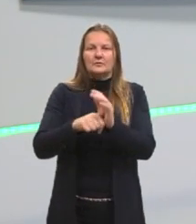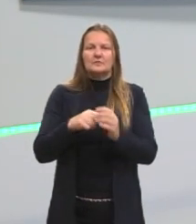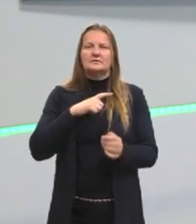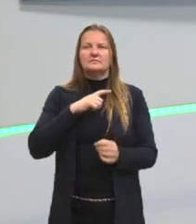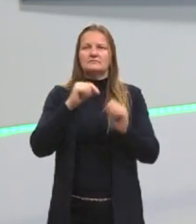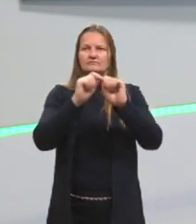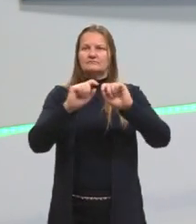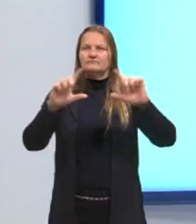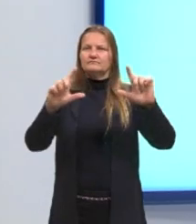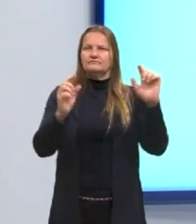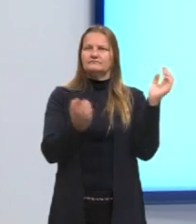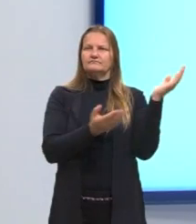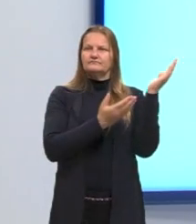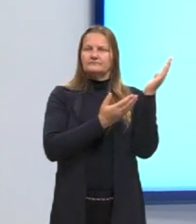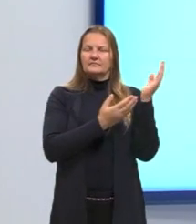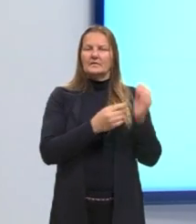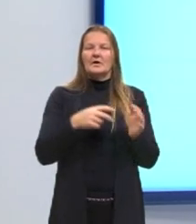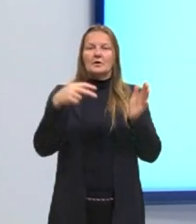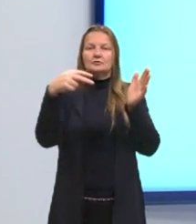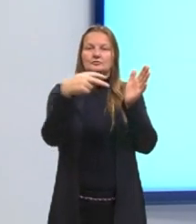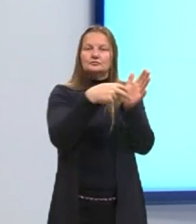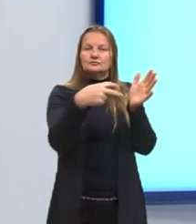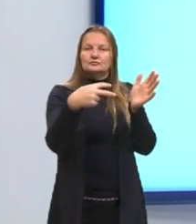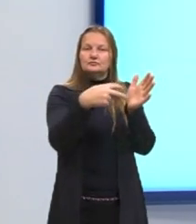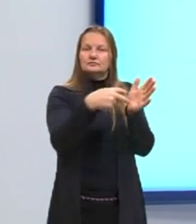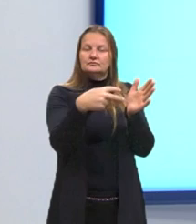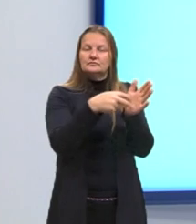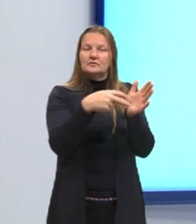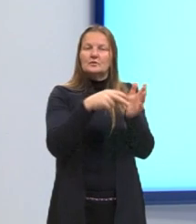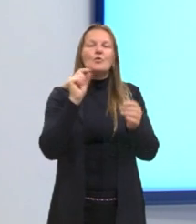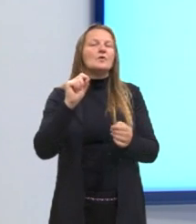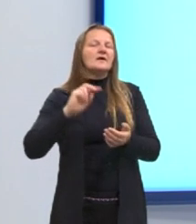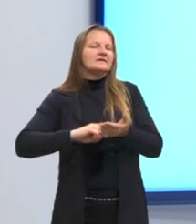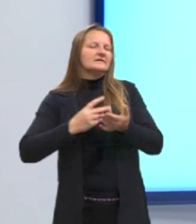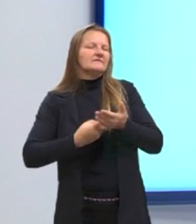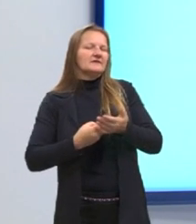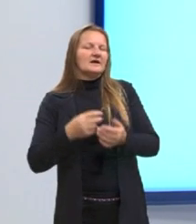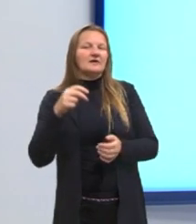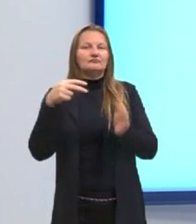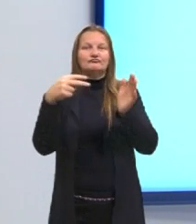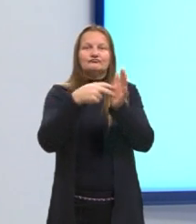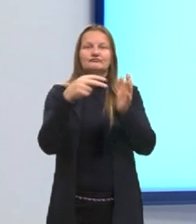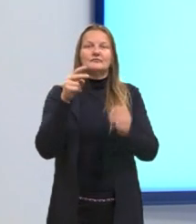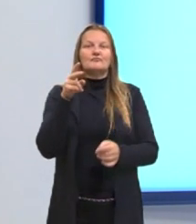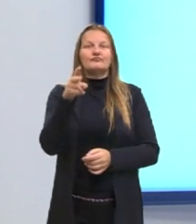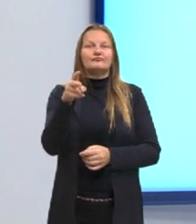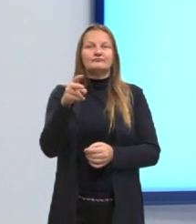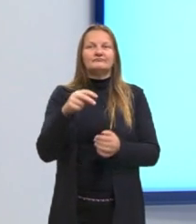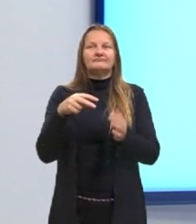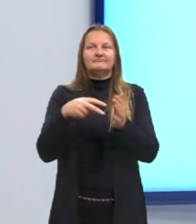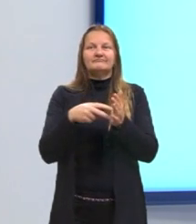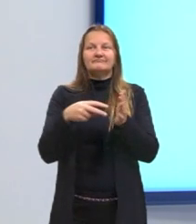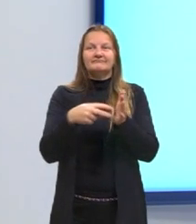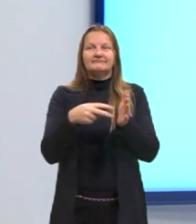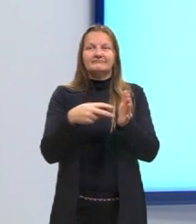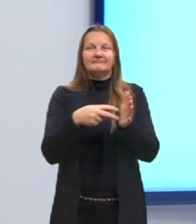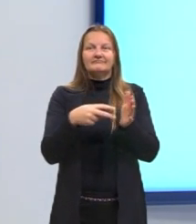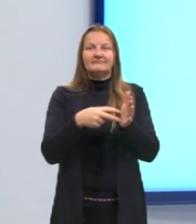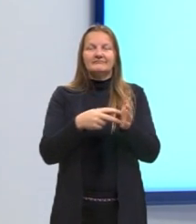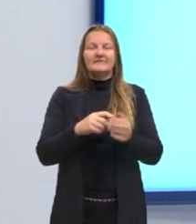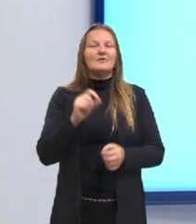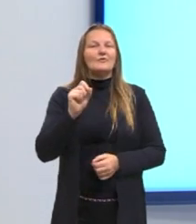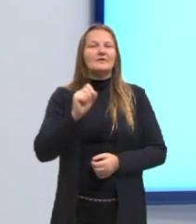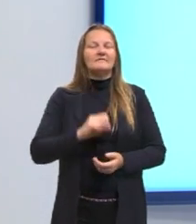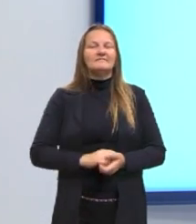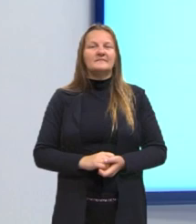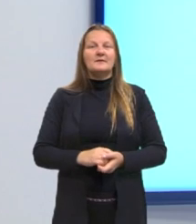tela, os dois pontos e o seu significado. Então, os dois pontos são muito usados